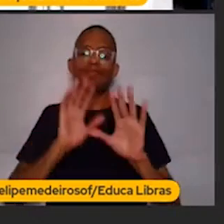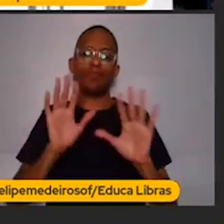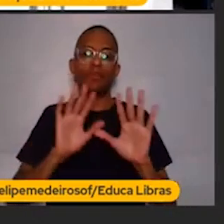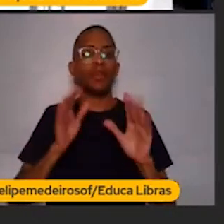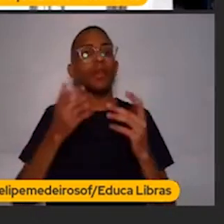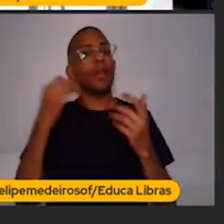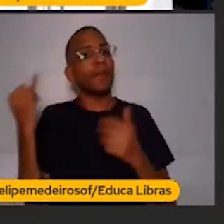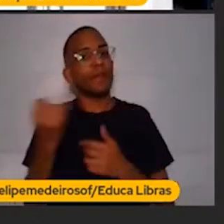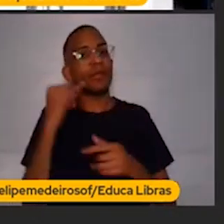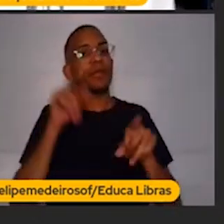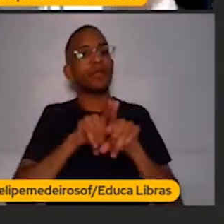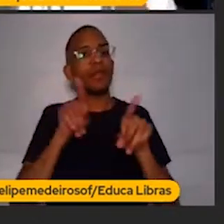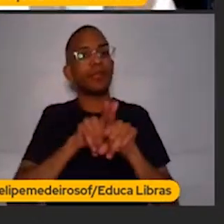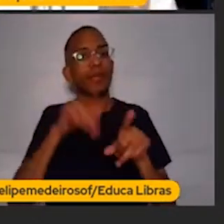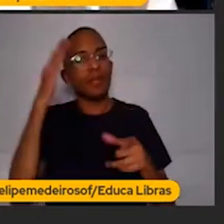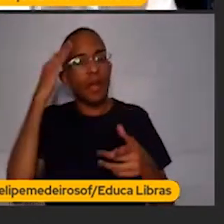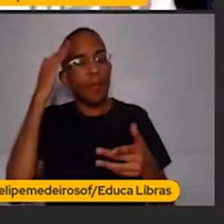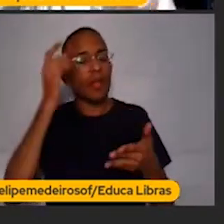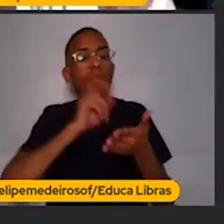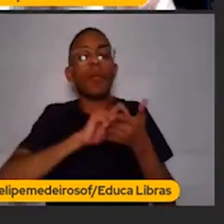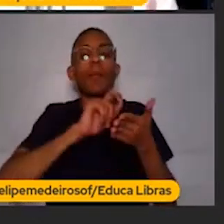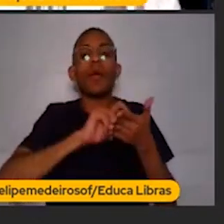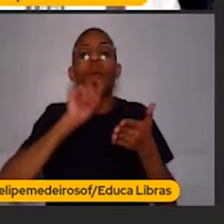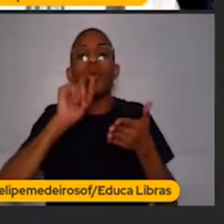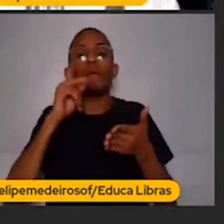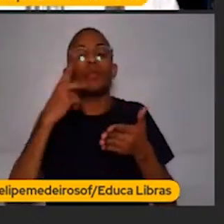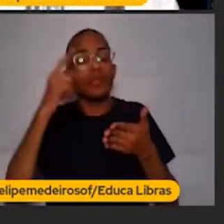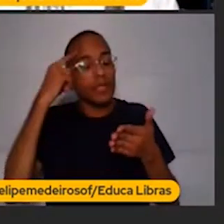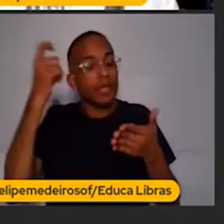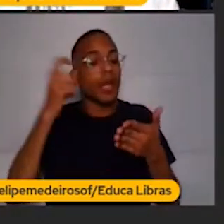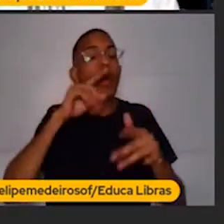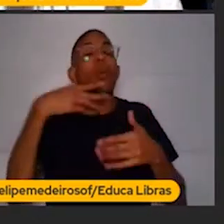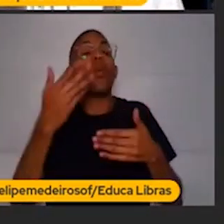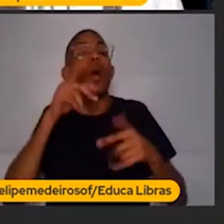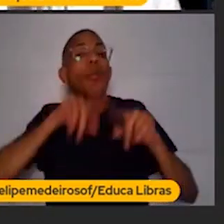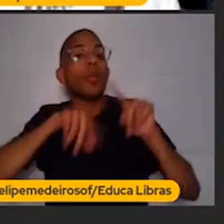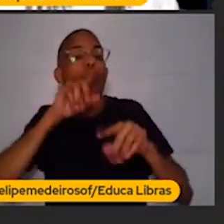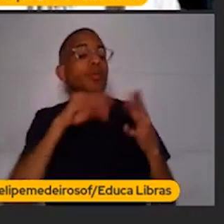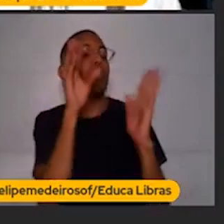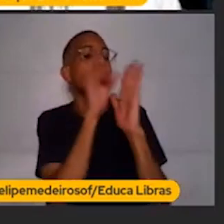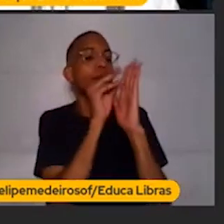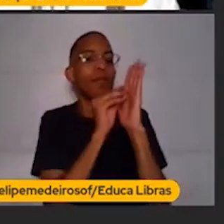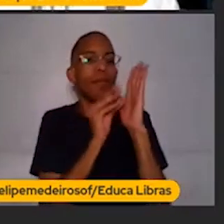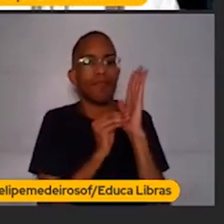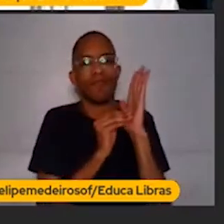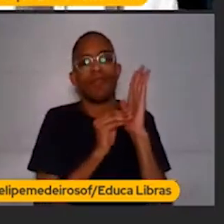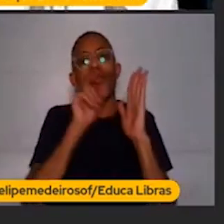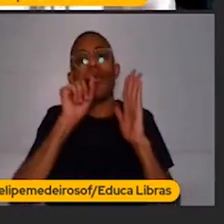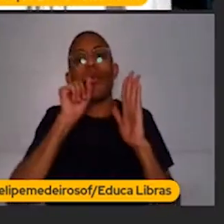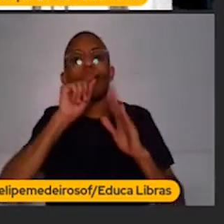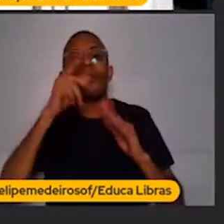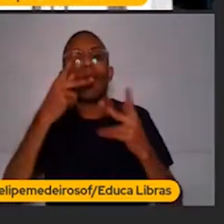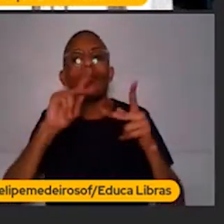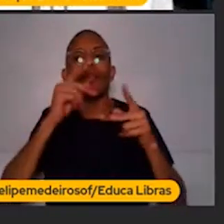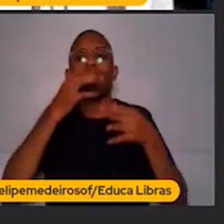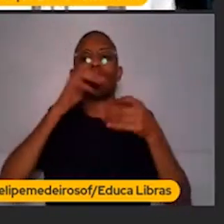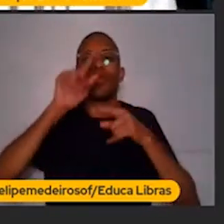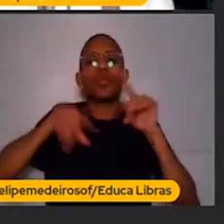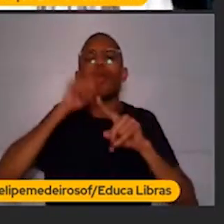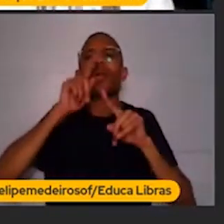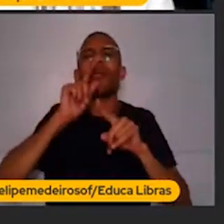coloquem, gente, no papel. O que é a ideia? O que é o seu produto? O que é o seu serviço? O que não é?